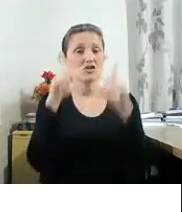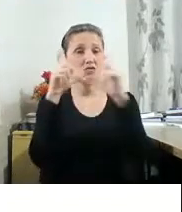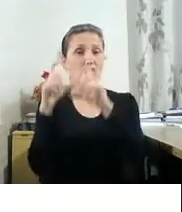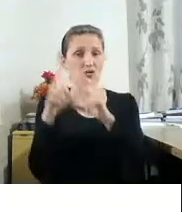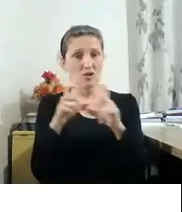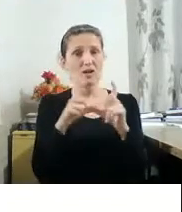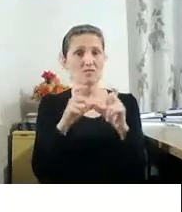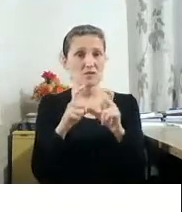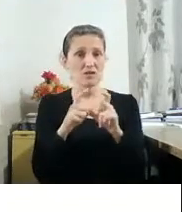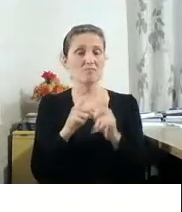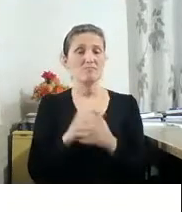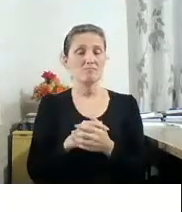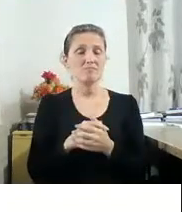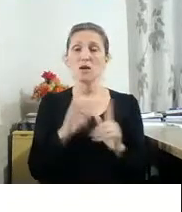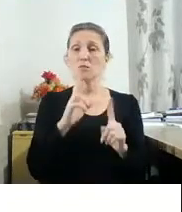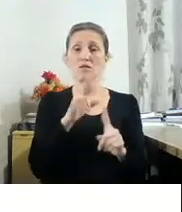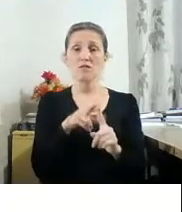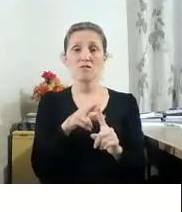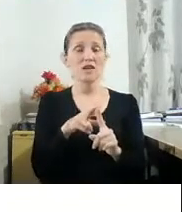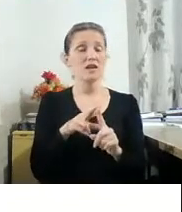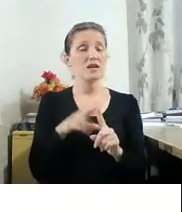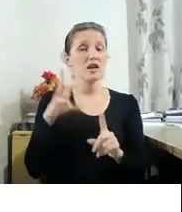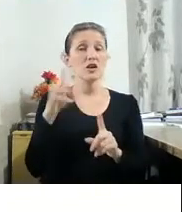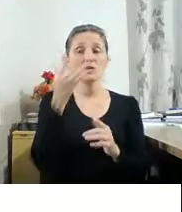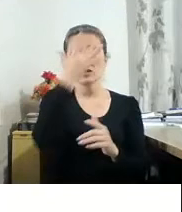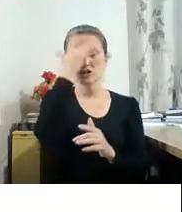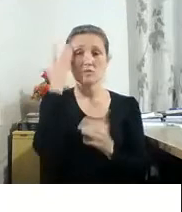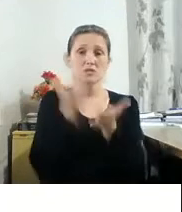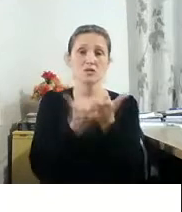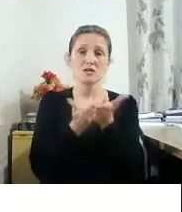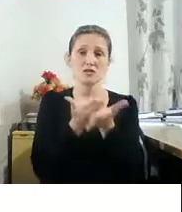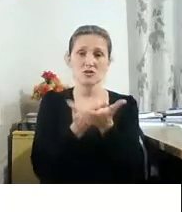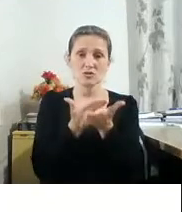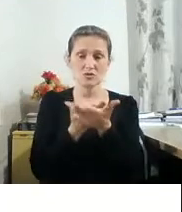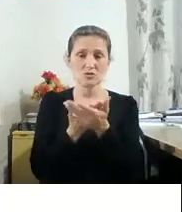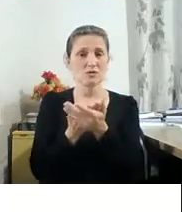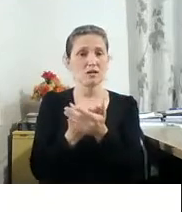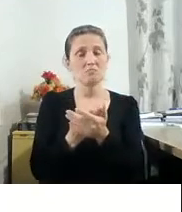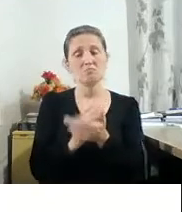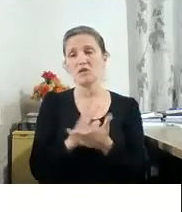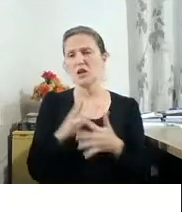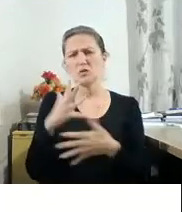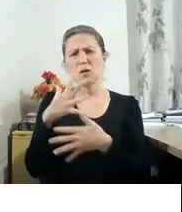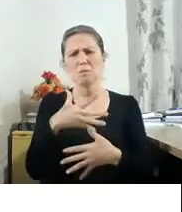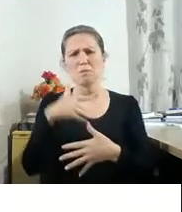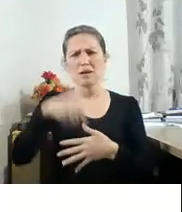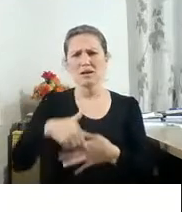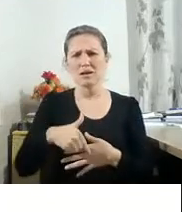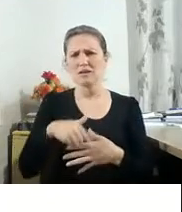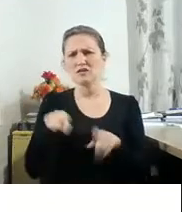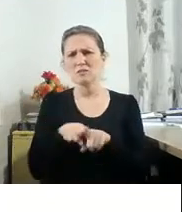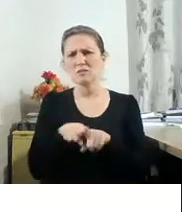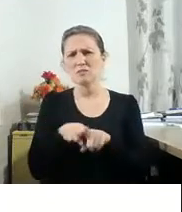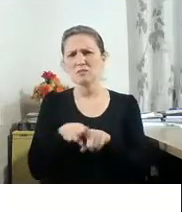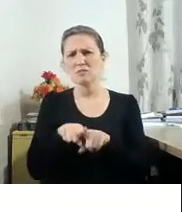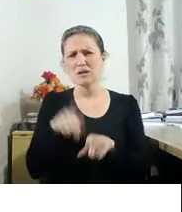esse livro dele é uma referência para a fotografia, para pensar o livro de fotografia na América Latina, no Brasil, no mundo, ele é importante para